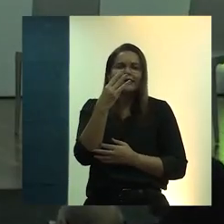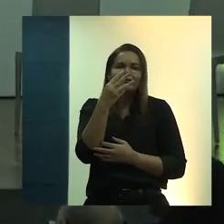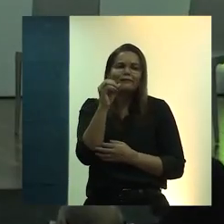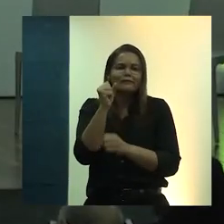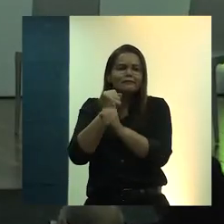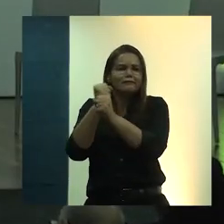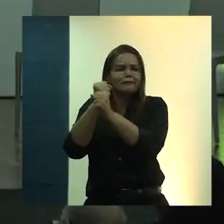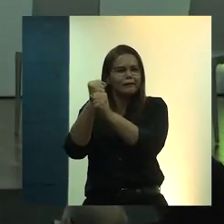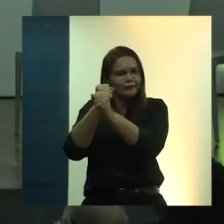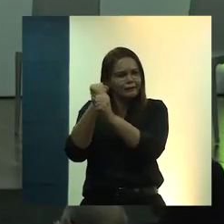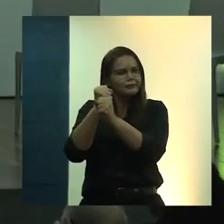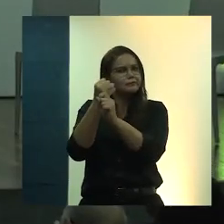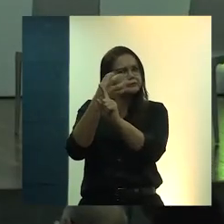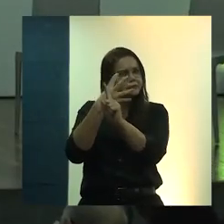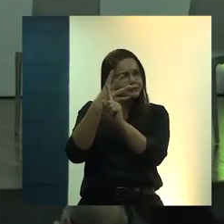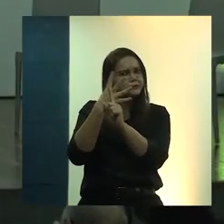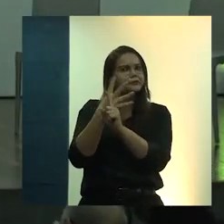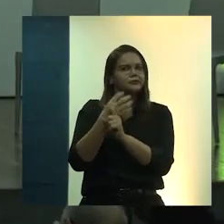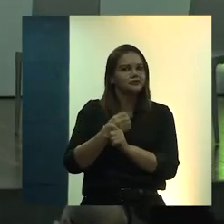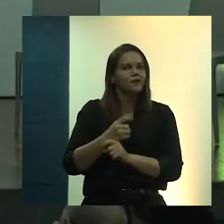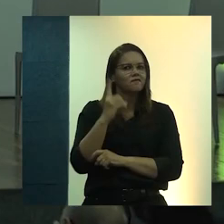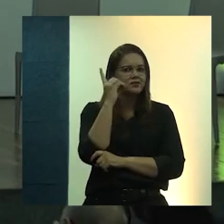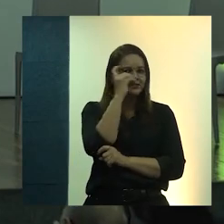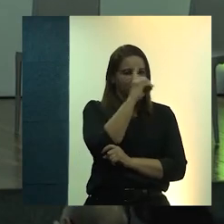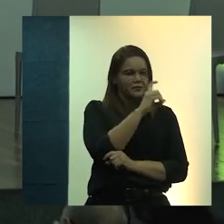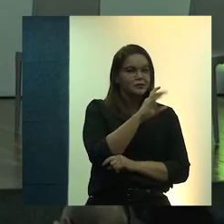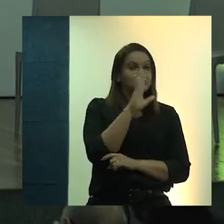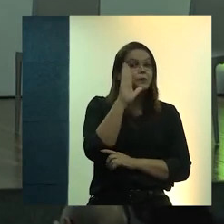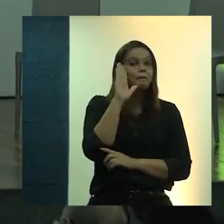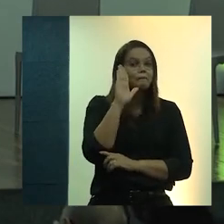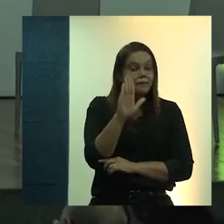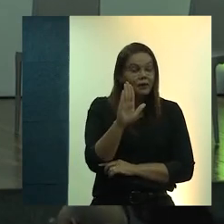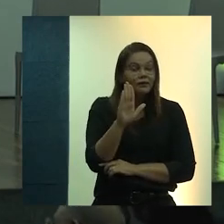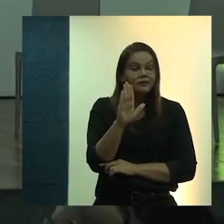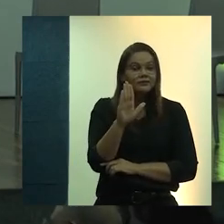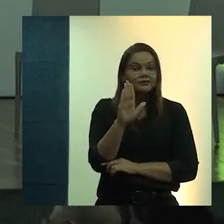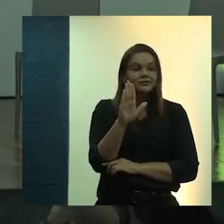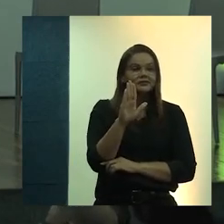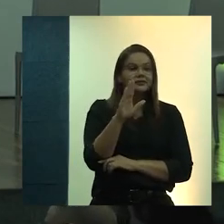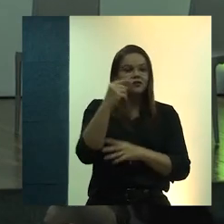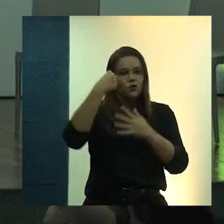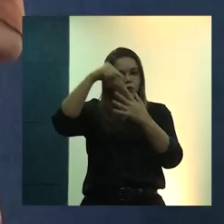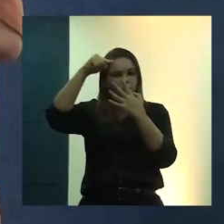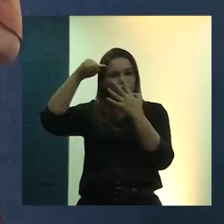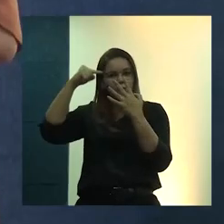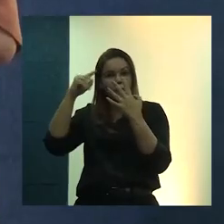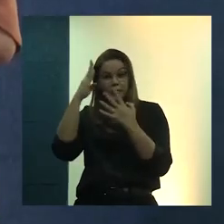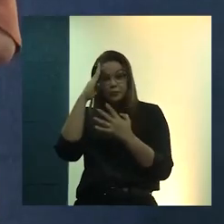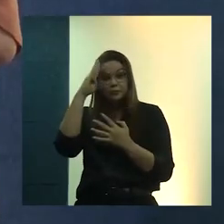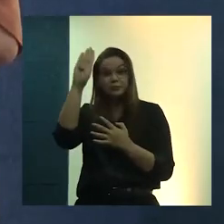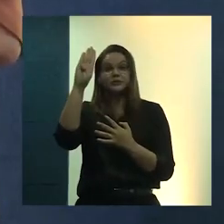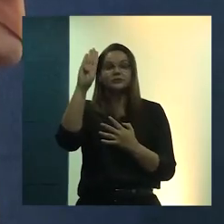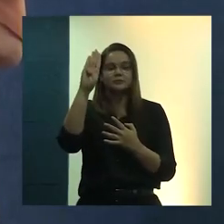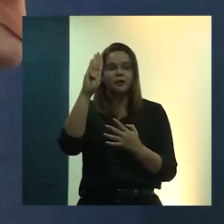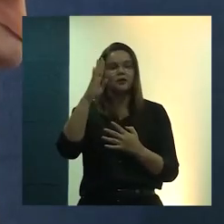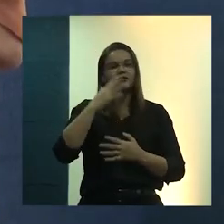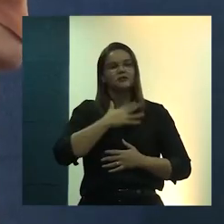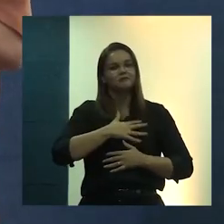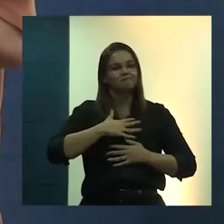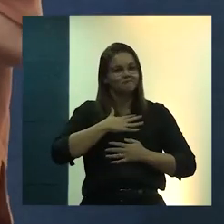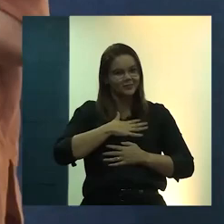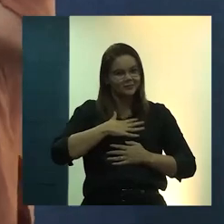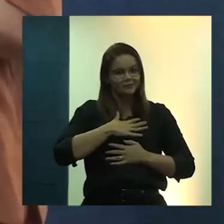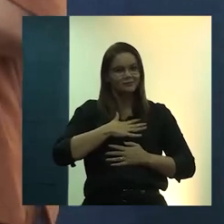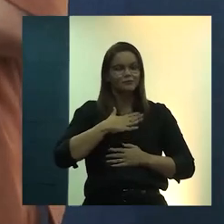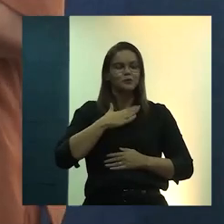não vai ser brincadeira, mas eu vou tentar pontuar as principais questões. Então, é uma satisfação. Eu acho